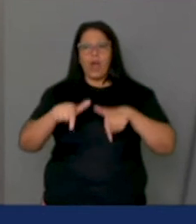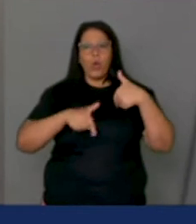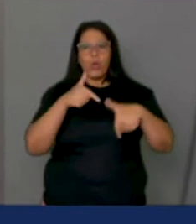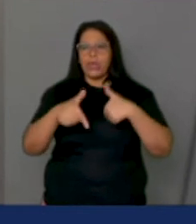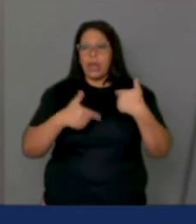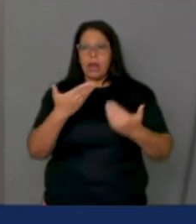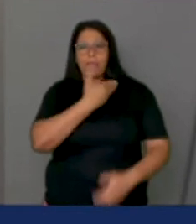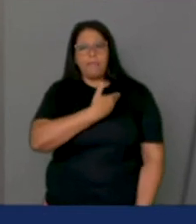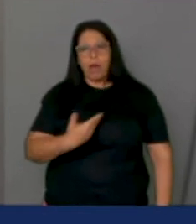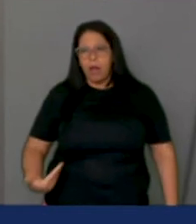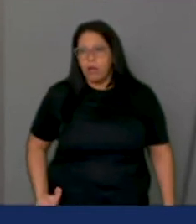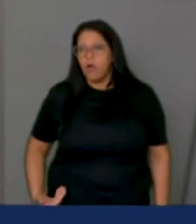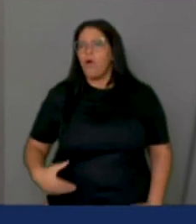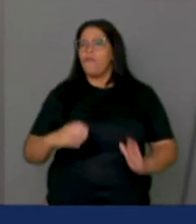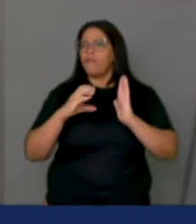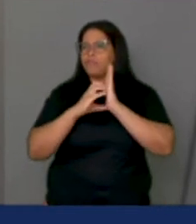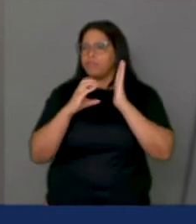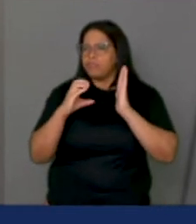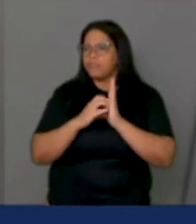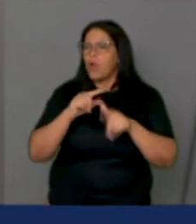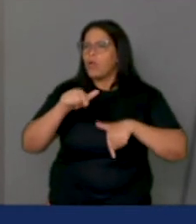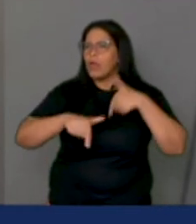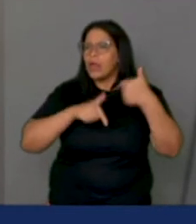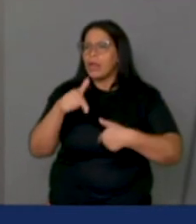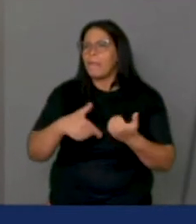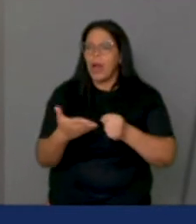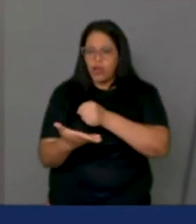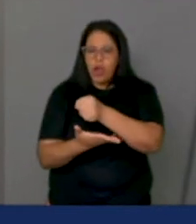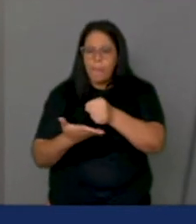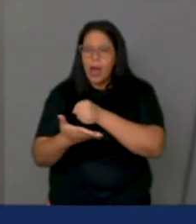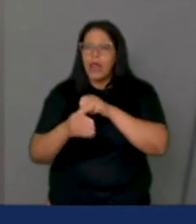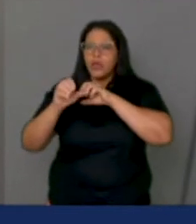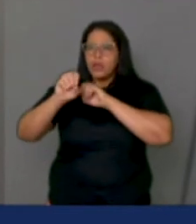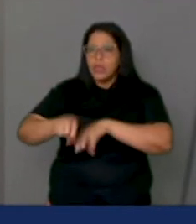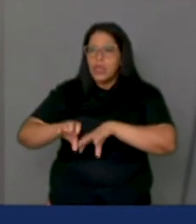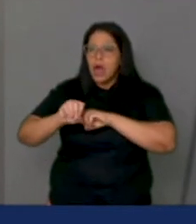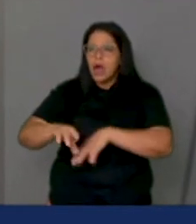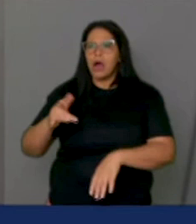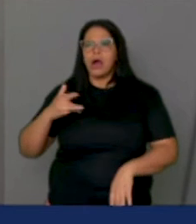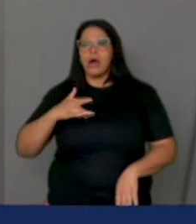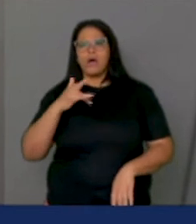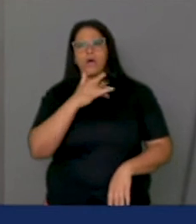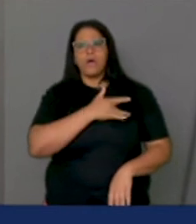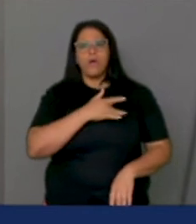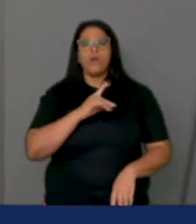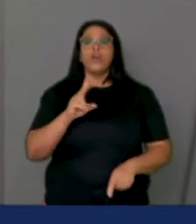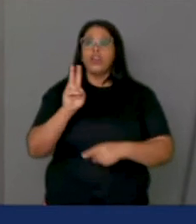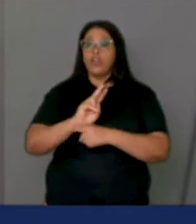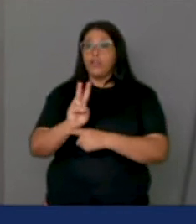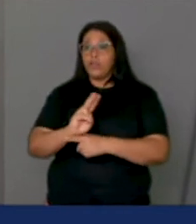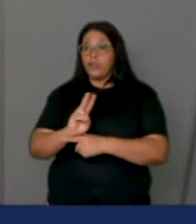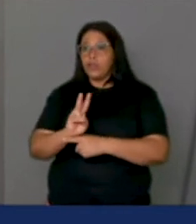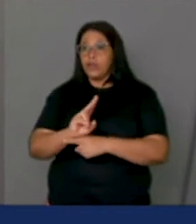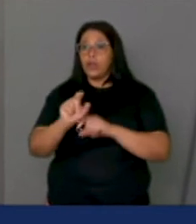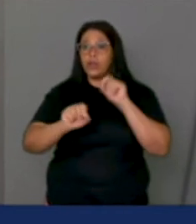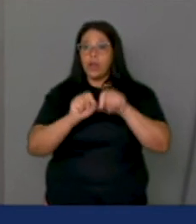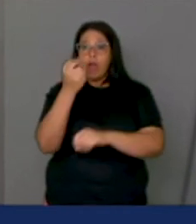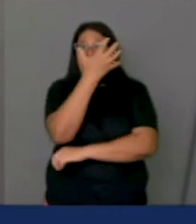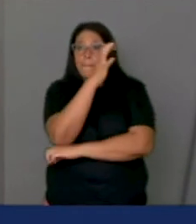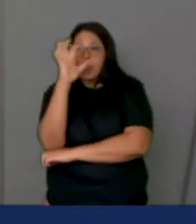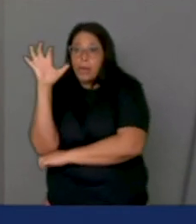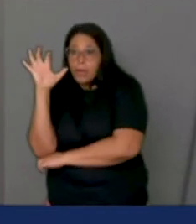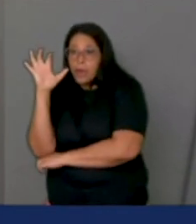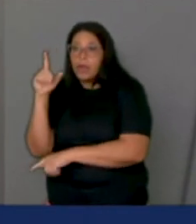nosso povo precisa. E os serviços básicos de educação, de saúde e vigilância em relação ao meio ambiente,